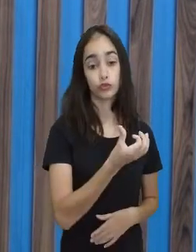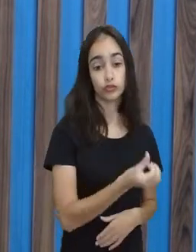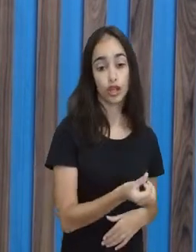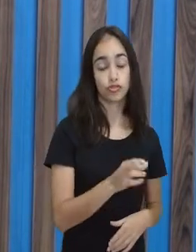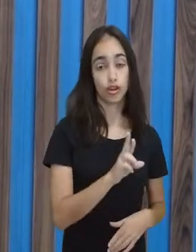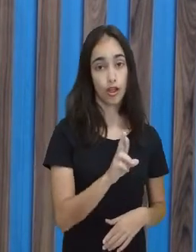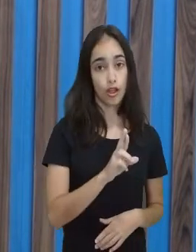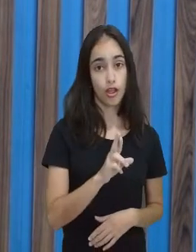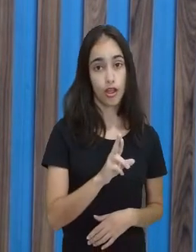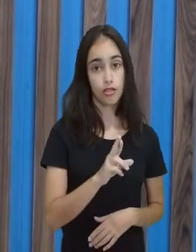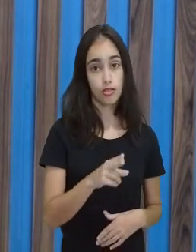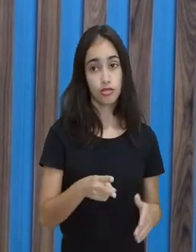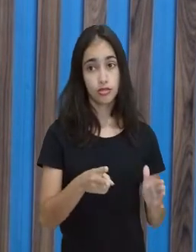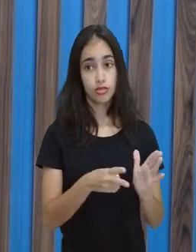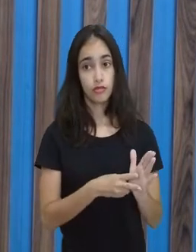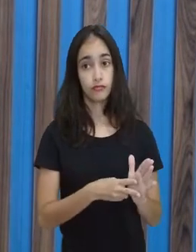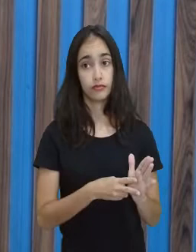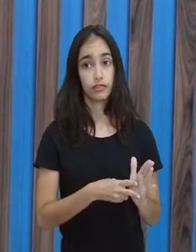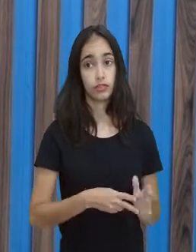mesma coisa aqui, gente.